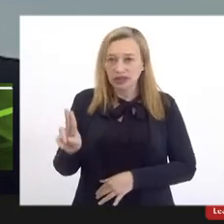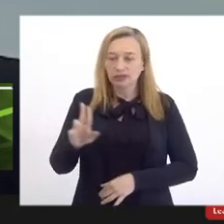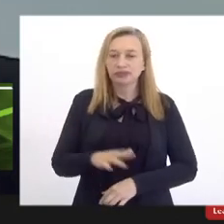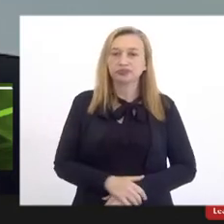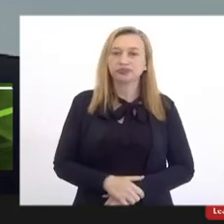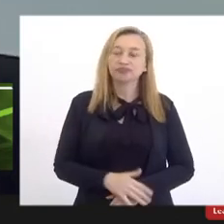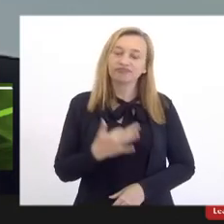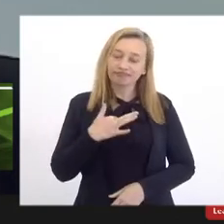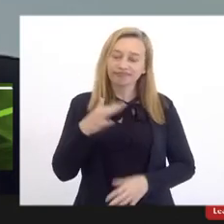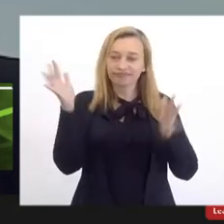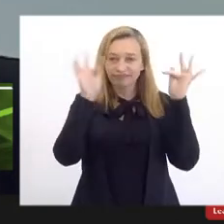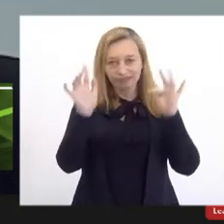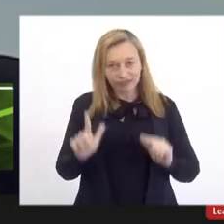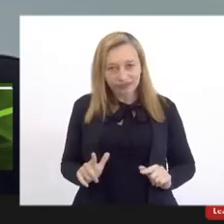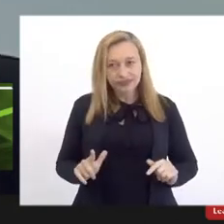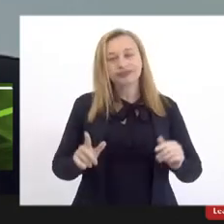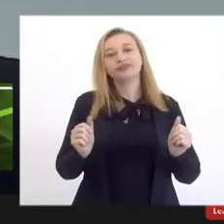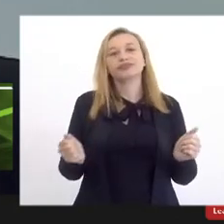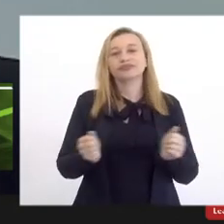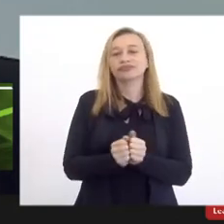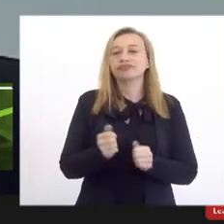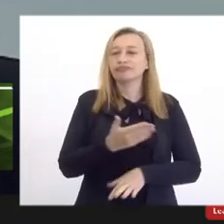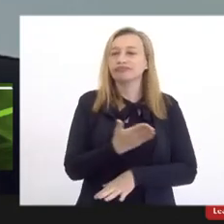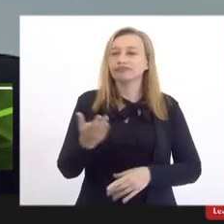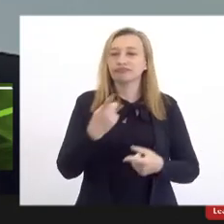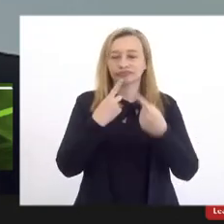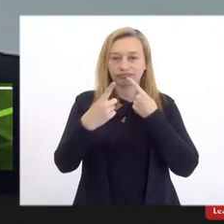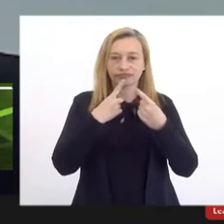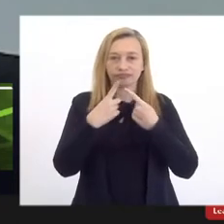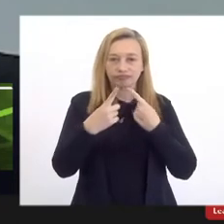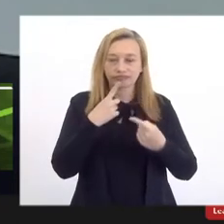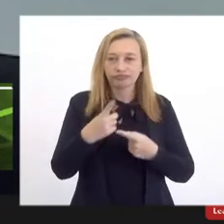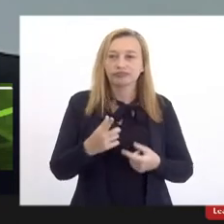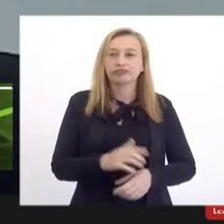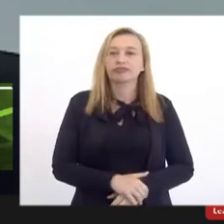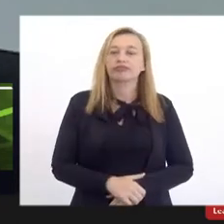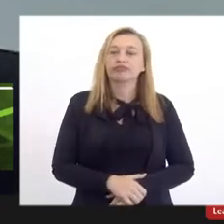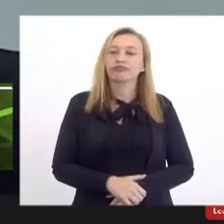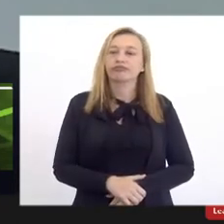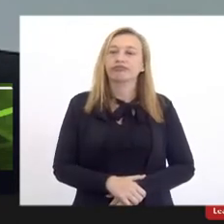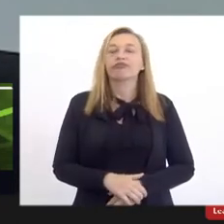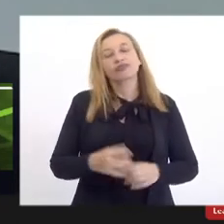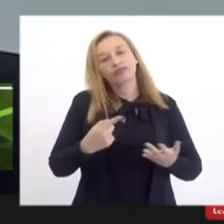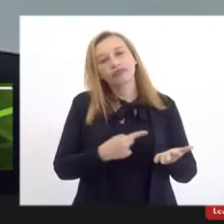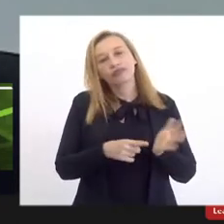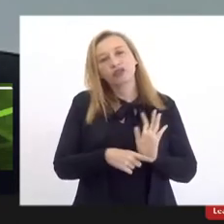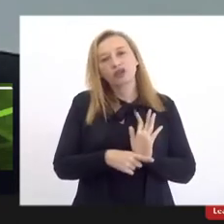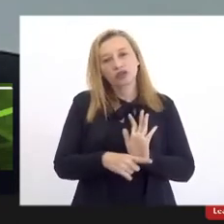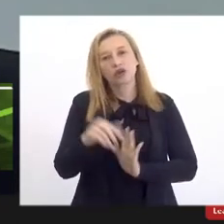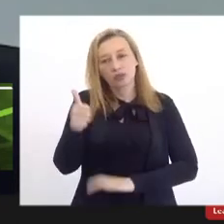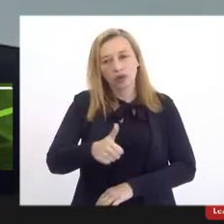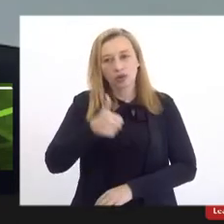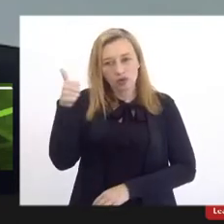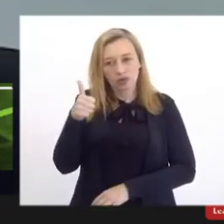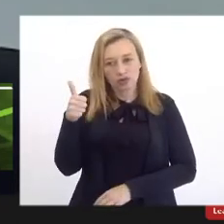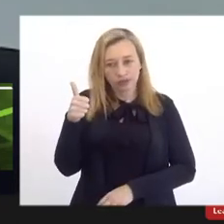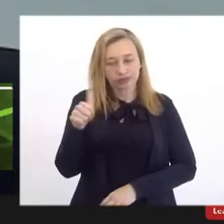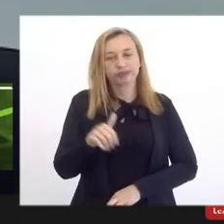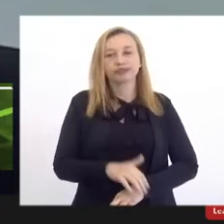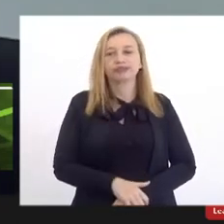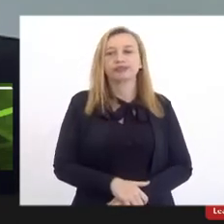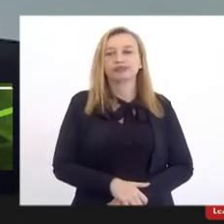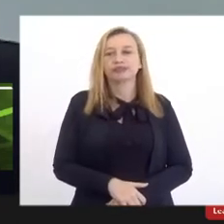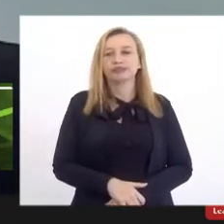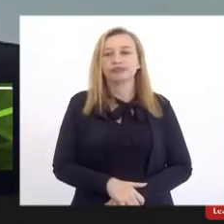eu estou muito satisfeito em poder estar participando desse debate e estou aqui para tentar contribuir da melhor forma possível com